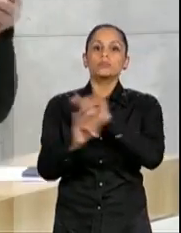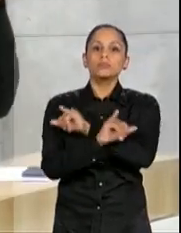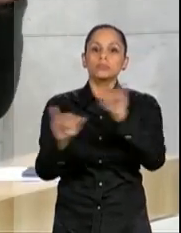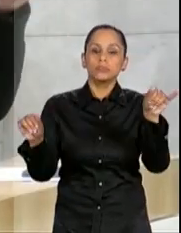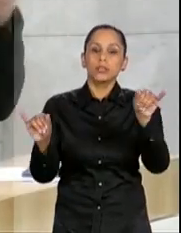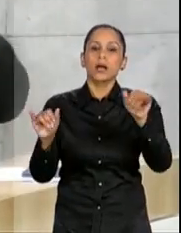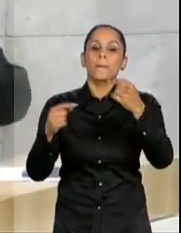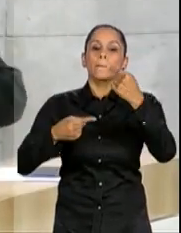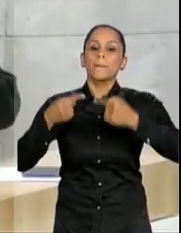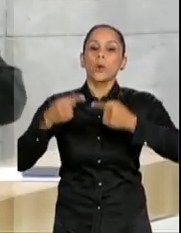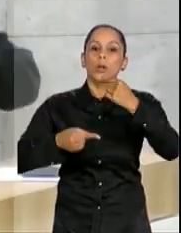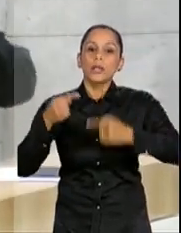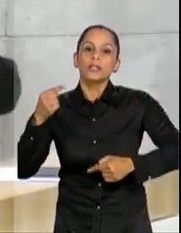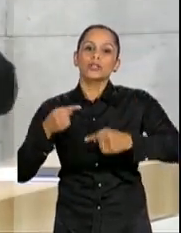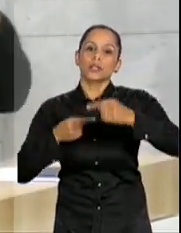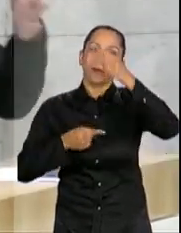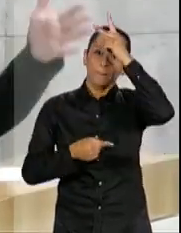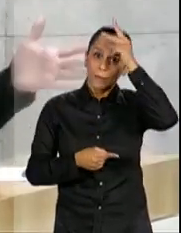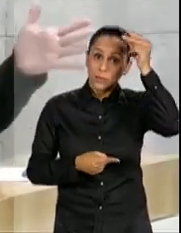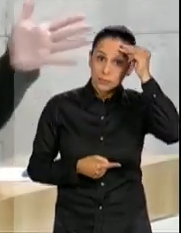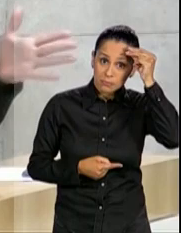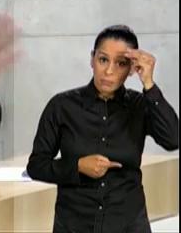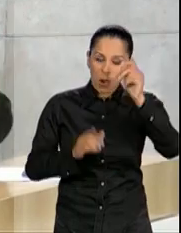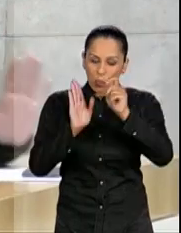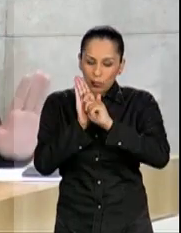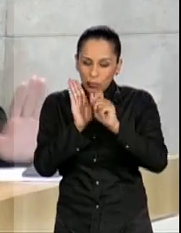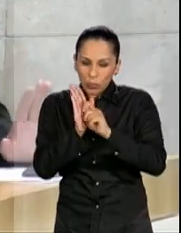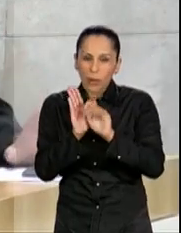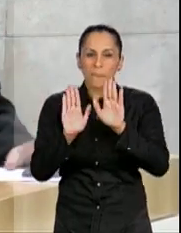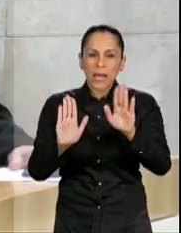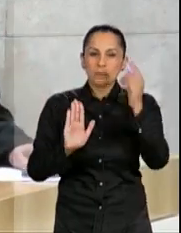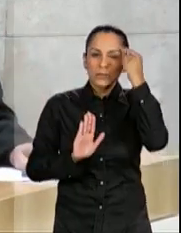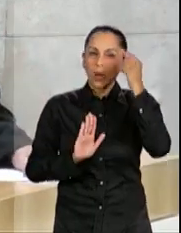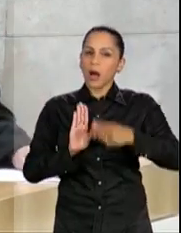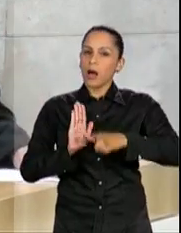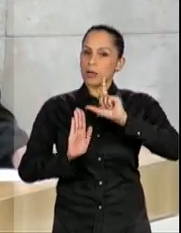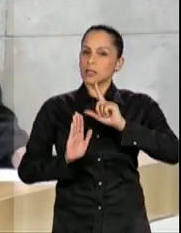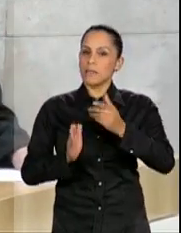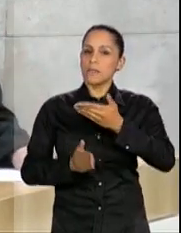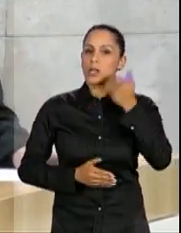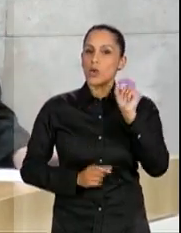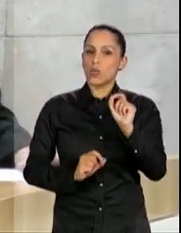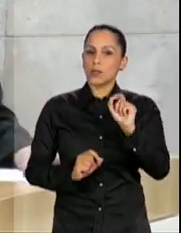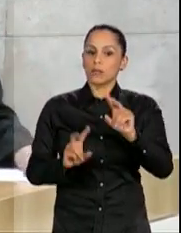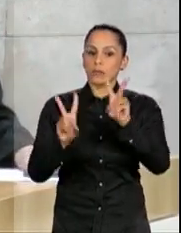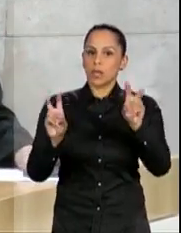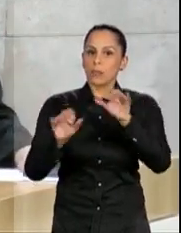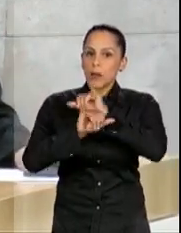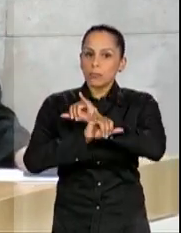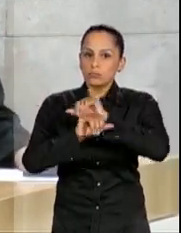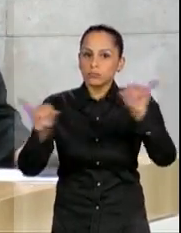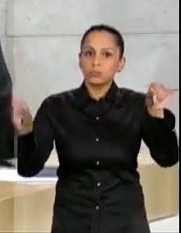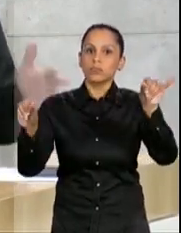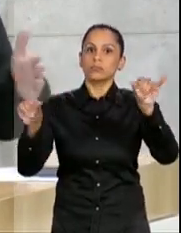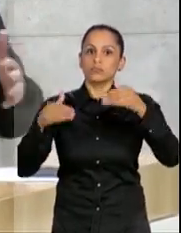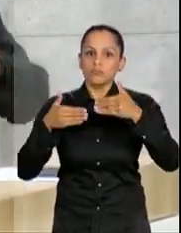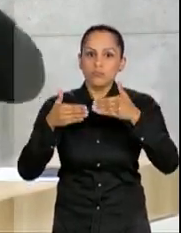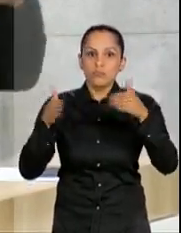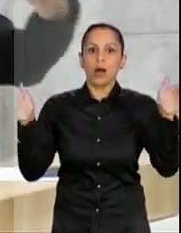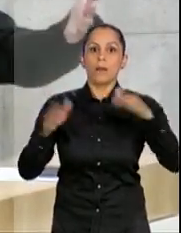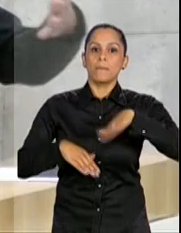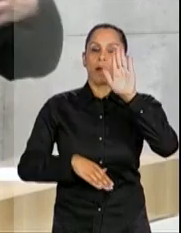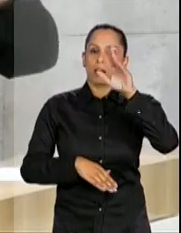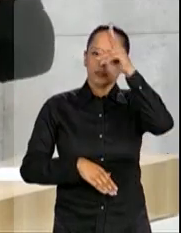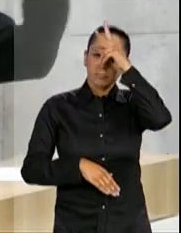e, depois, teve a ideia de ampliar a discussão. O decreto é um ato unilateral. O prefeito escreve e publica, claro,